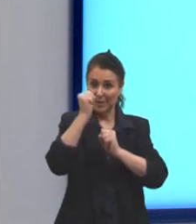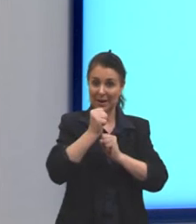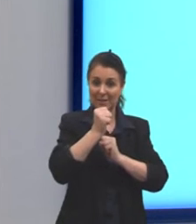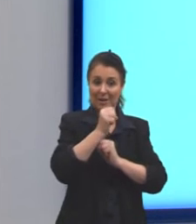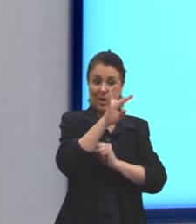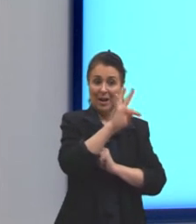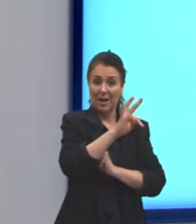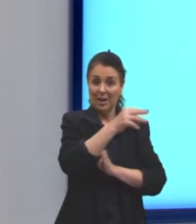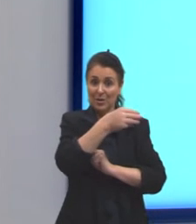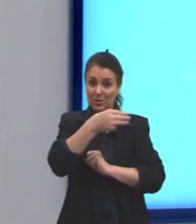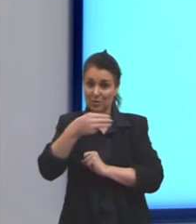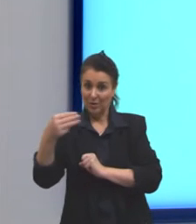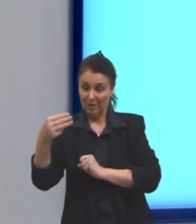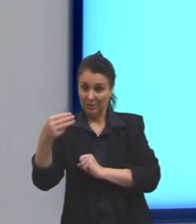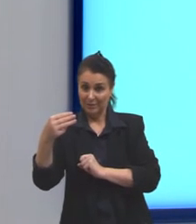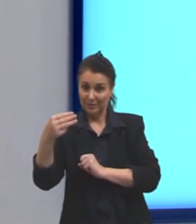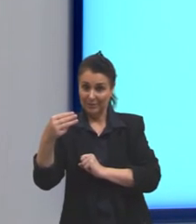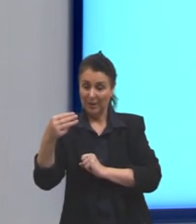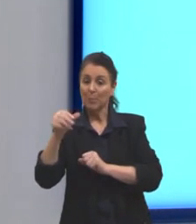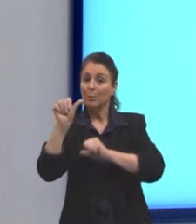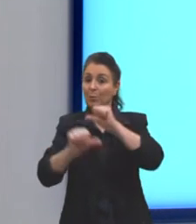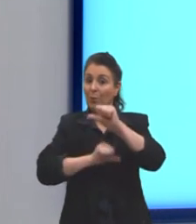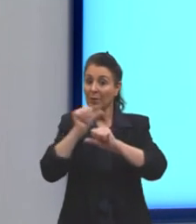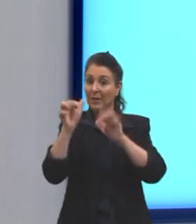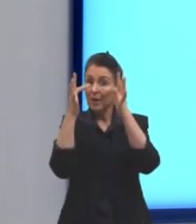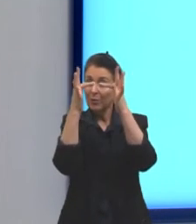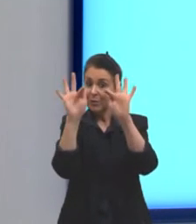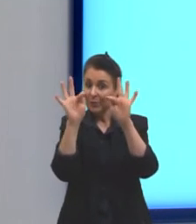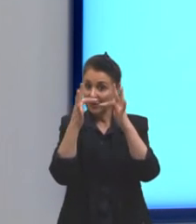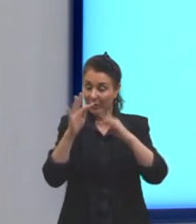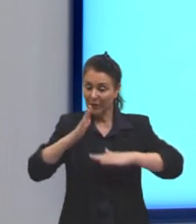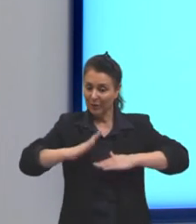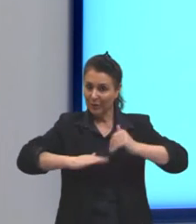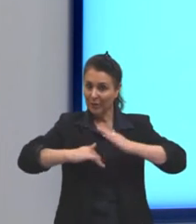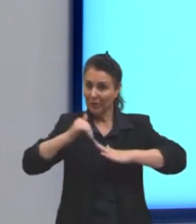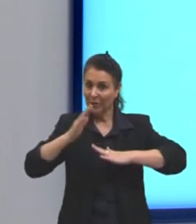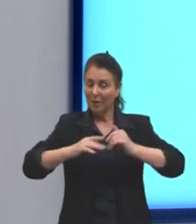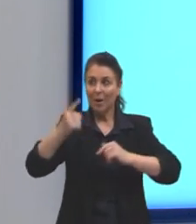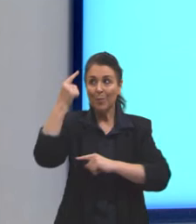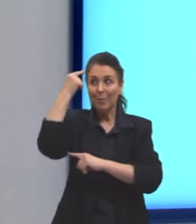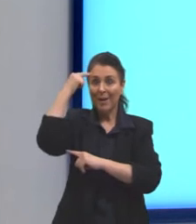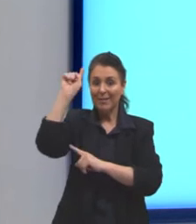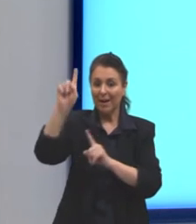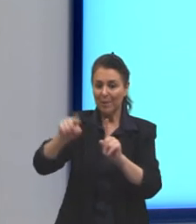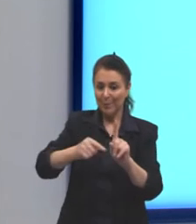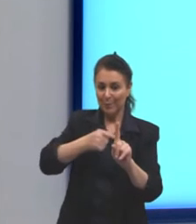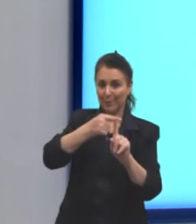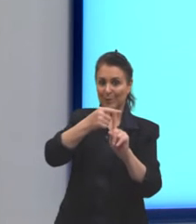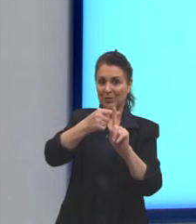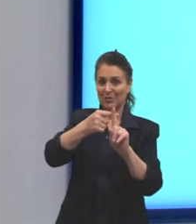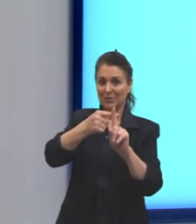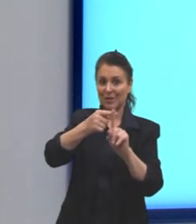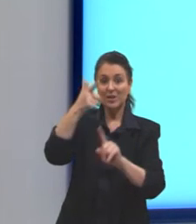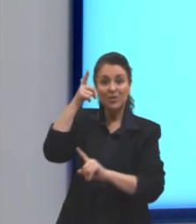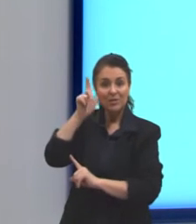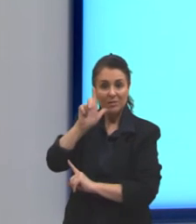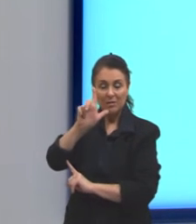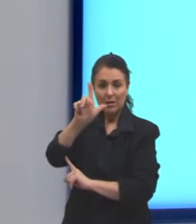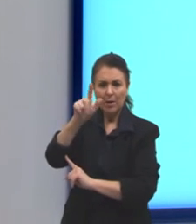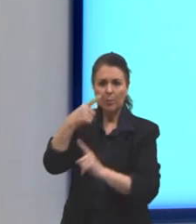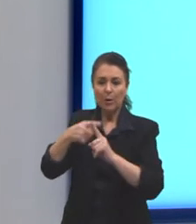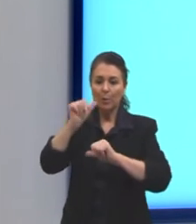frasal aqui é uma ideia positiva, uma ideia de ganho, porque